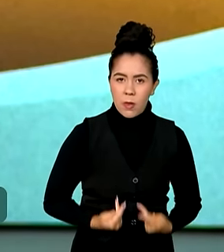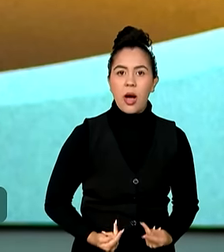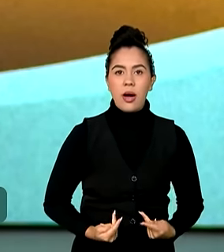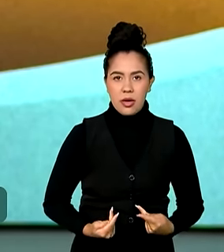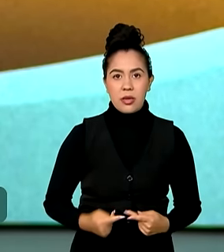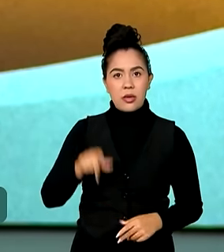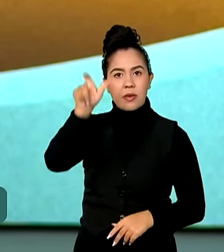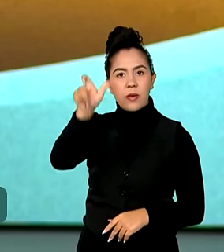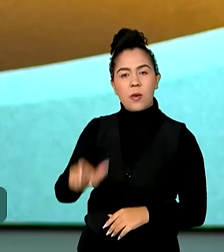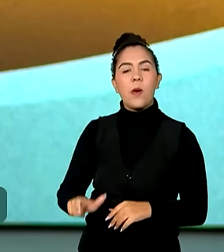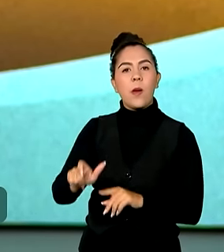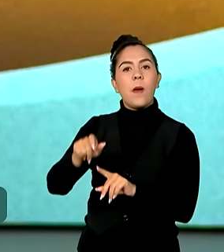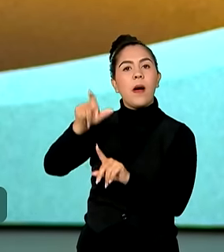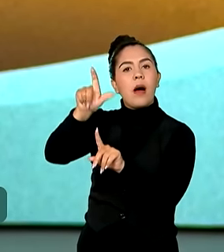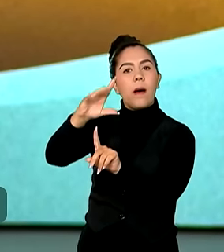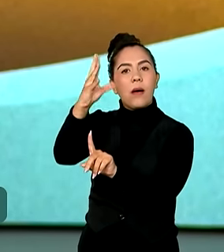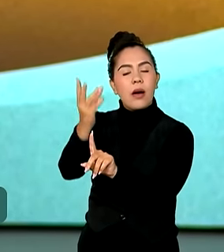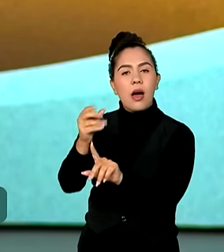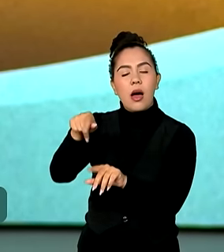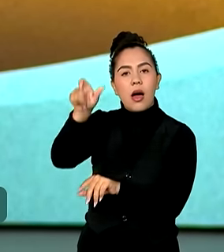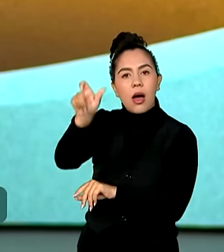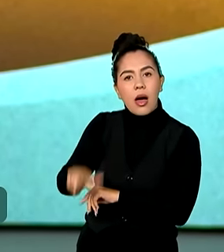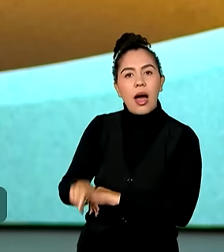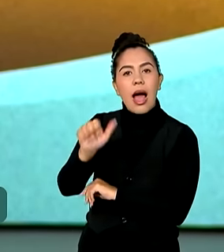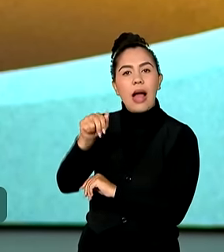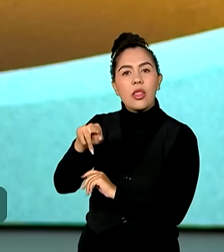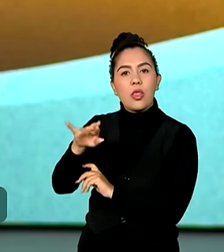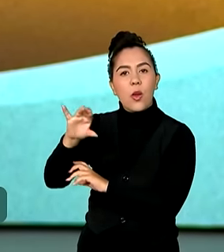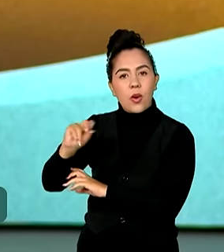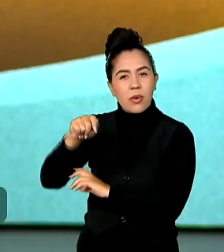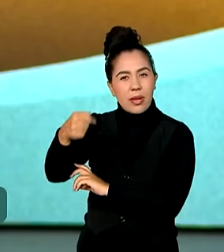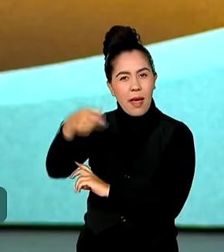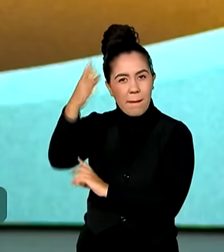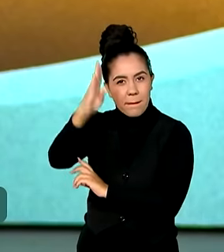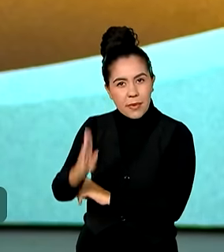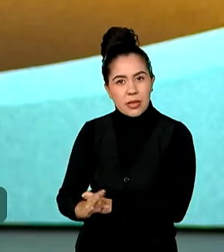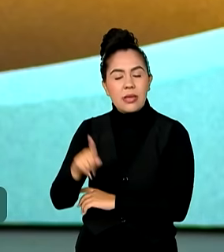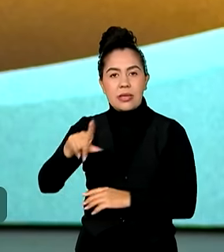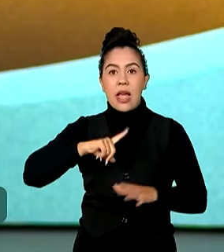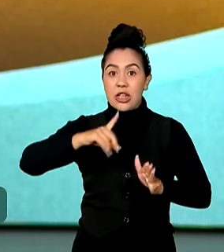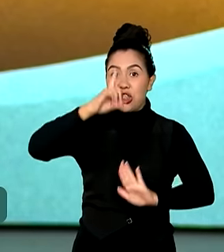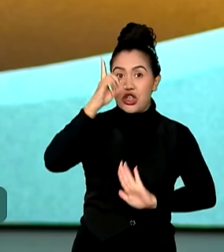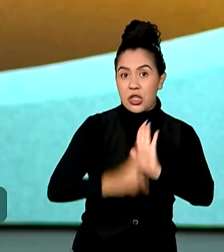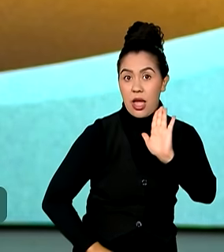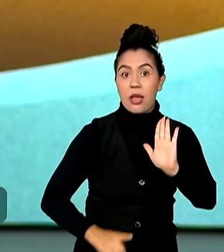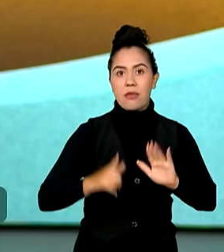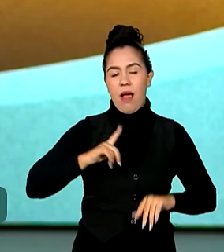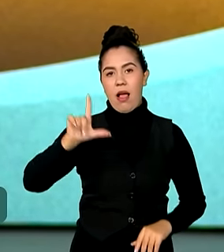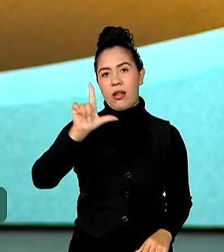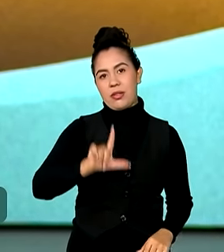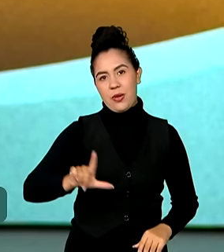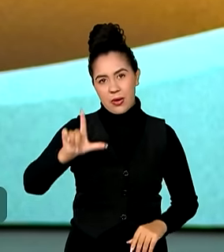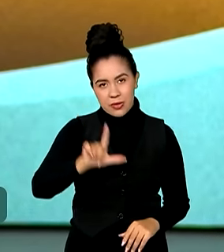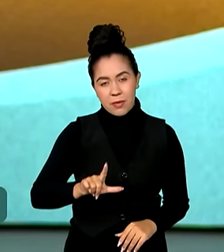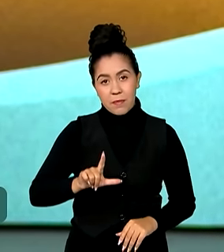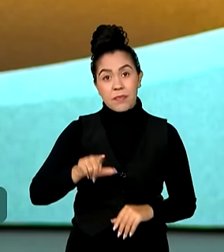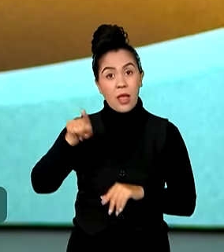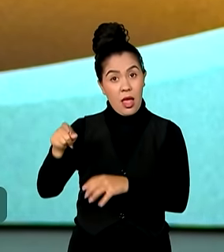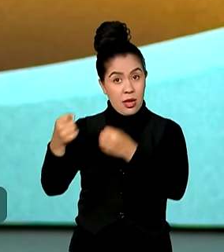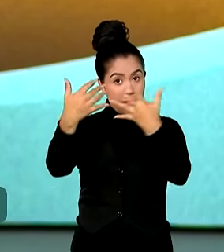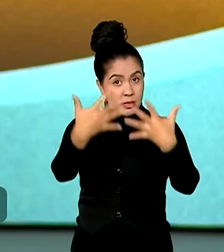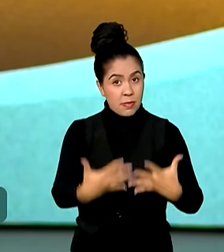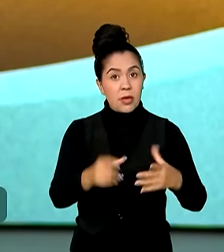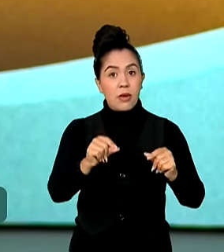o grande brasileiro Antônio Cândido em seu ensaio Direito à Literatura. Para ele, uma sociedade